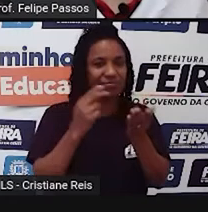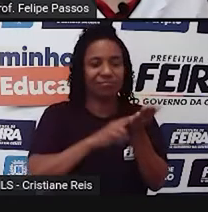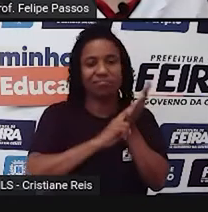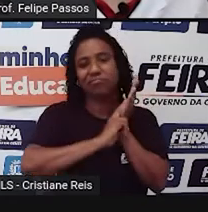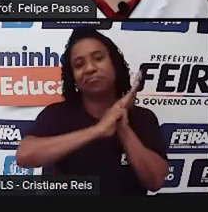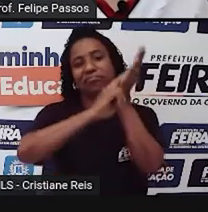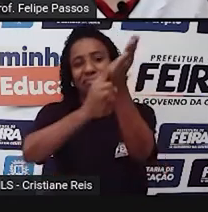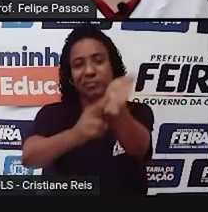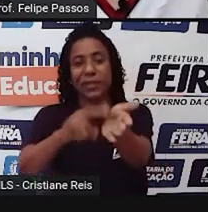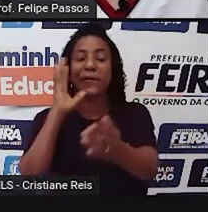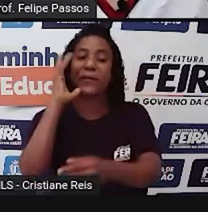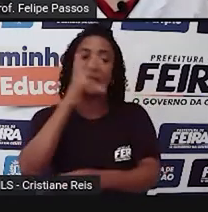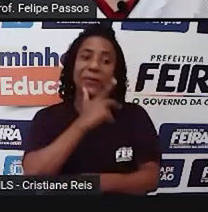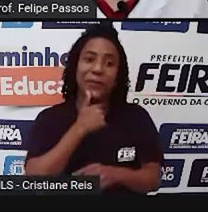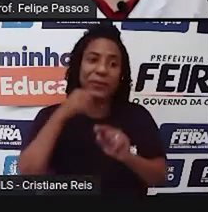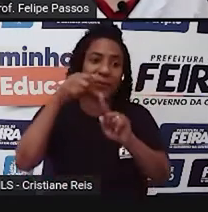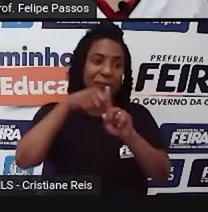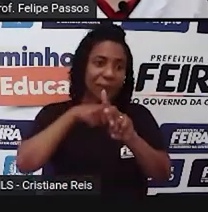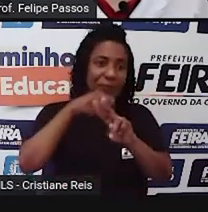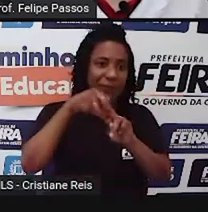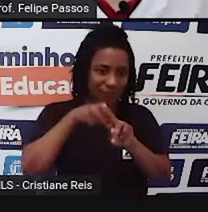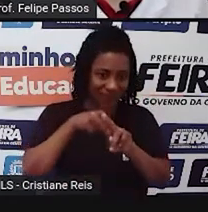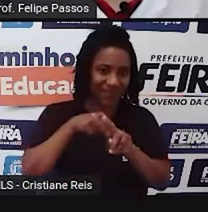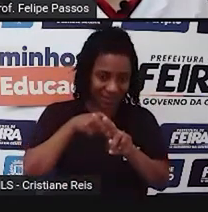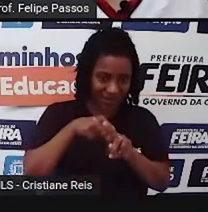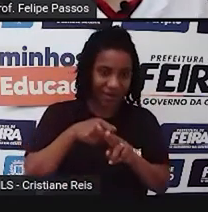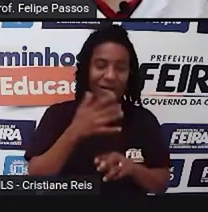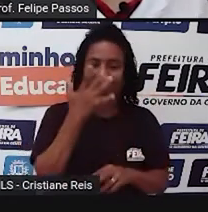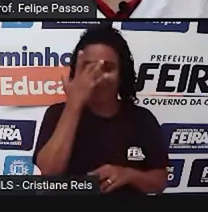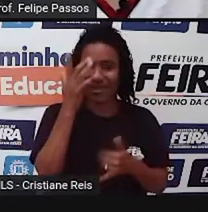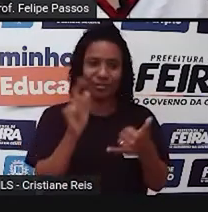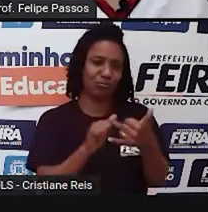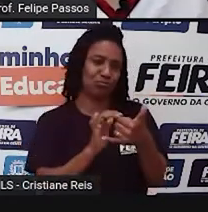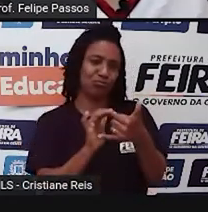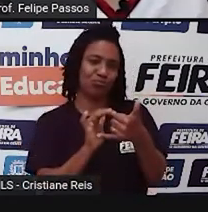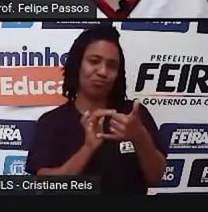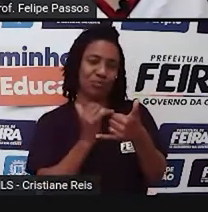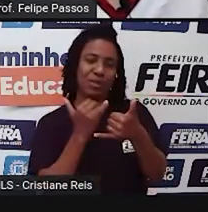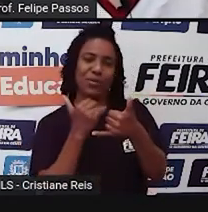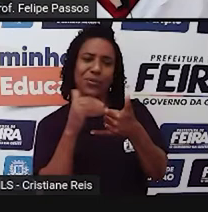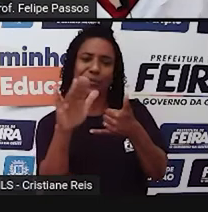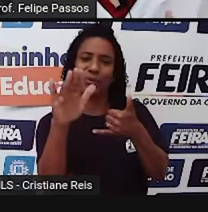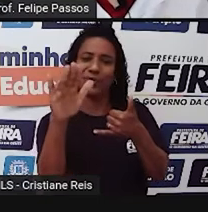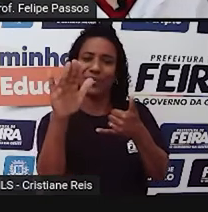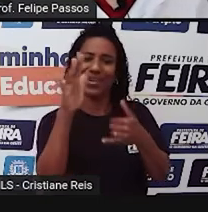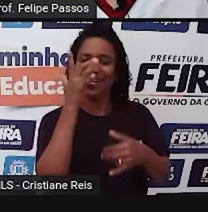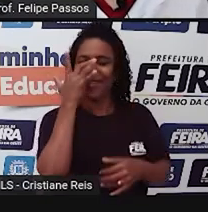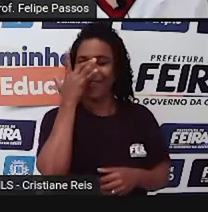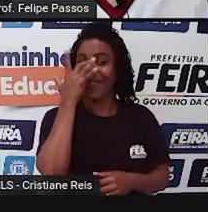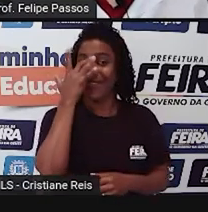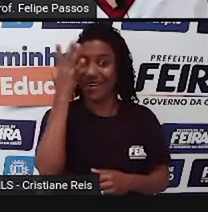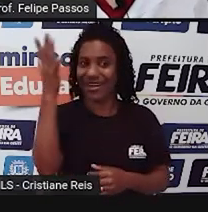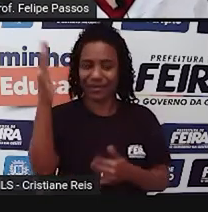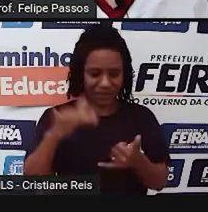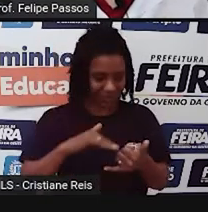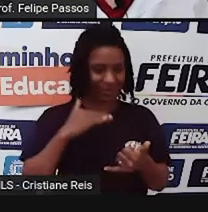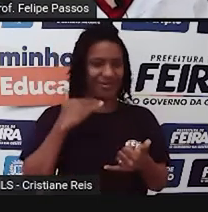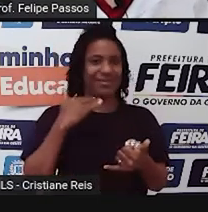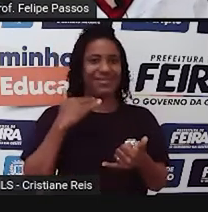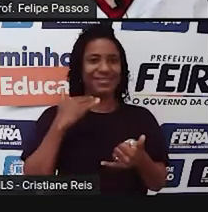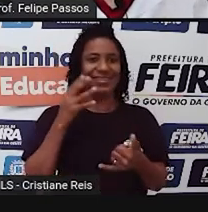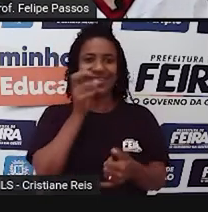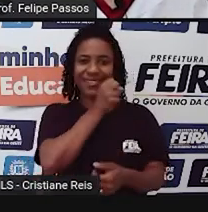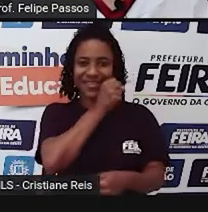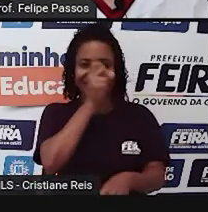Uma mensagem instantânea e a pessoa já recebeu lá essa mensagem. Então, assim, ferramentas são objetos e técnicas,